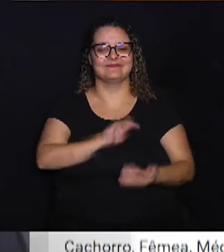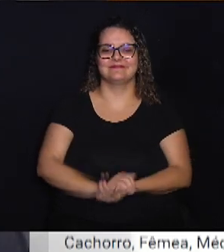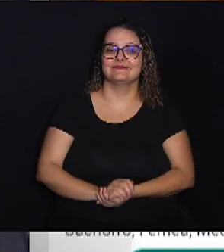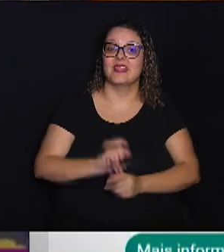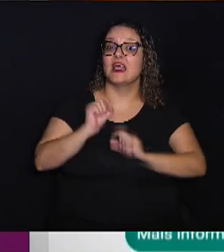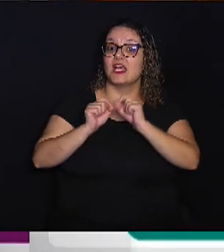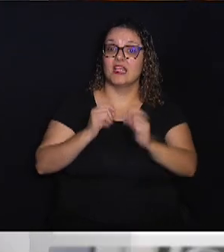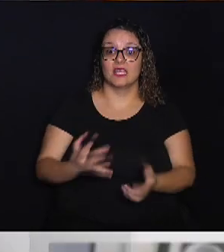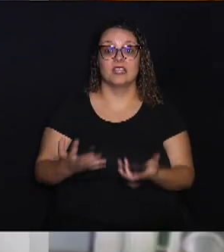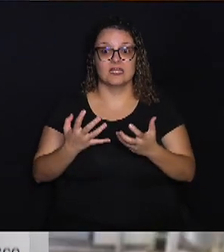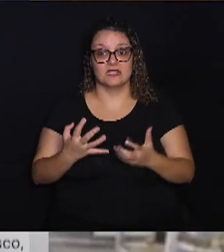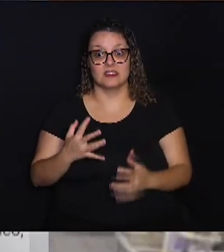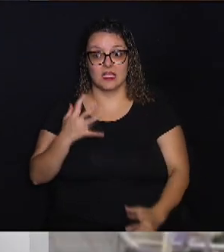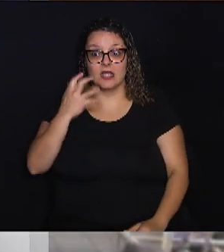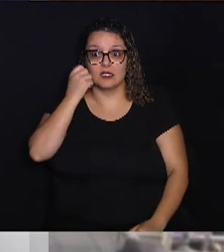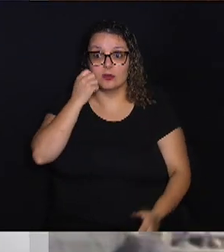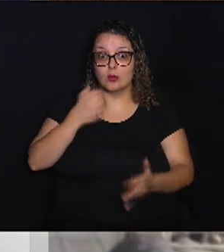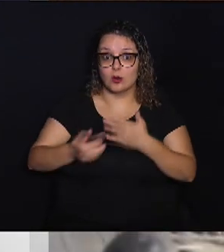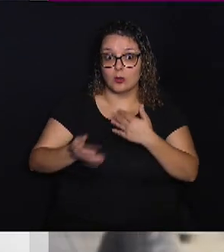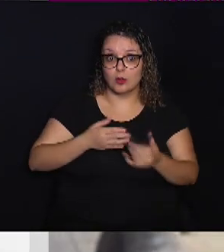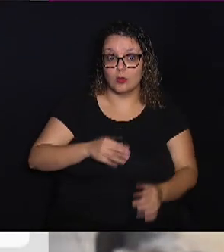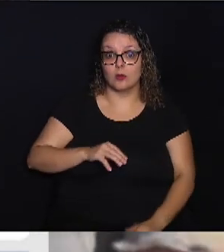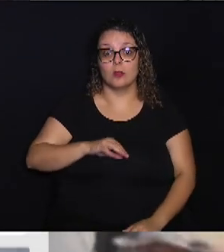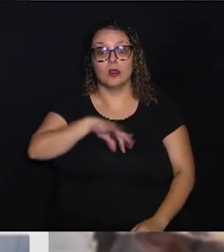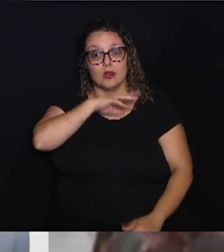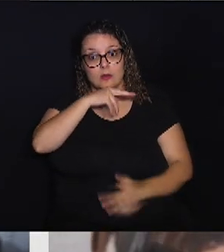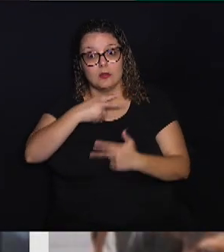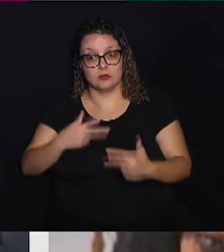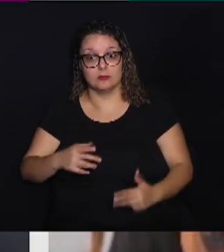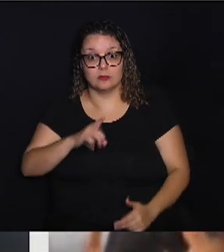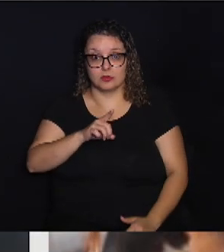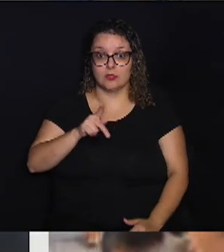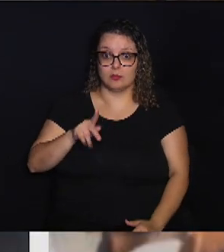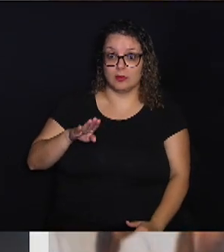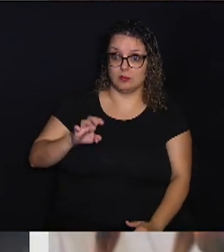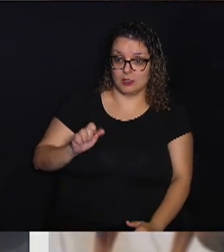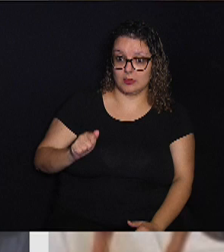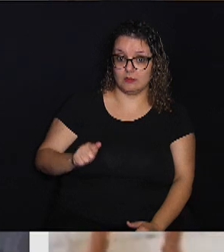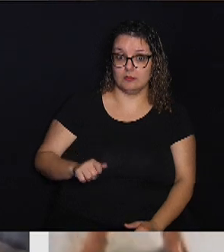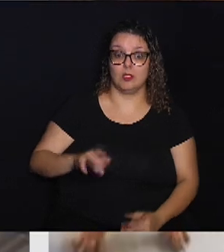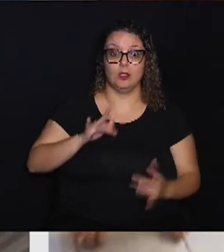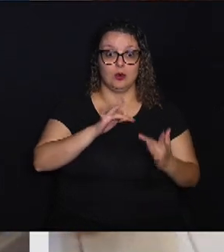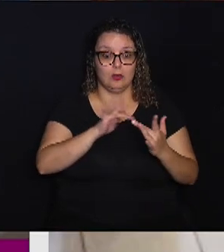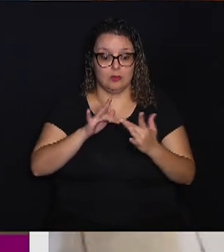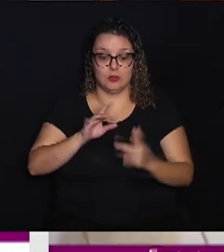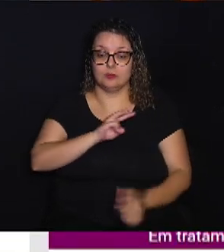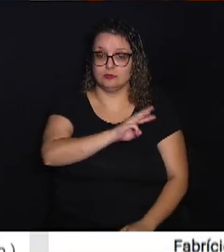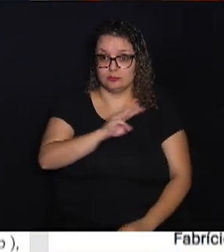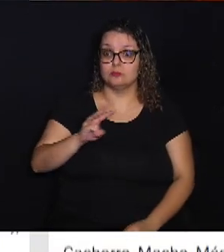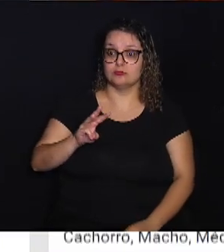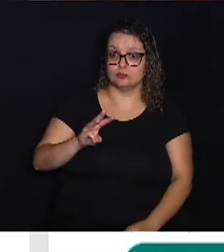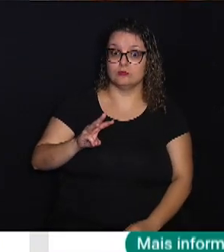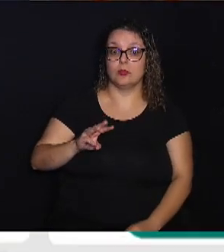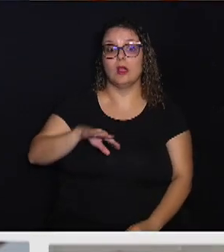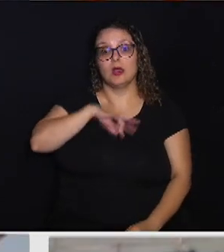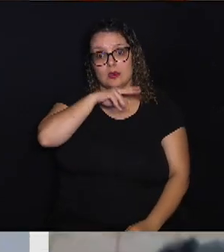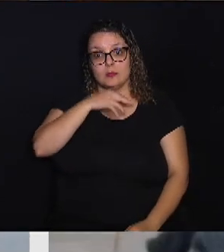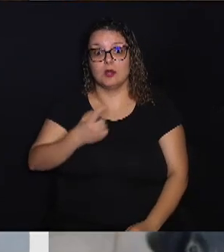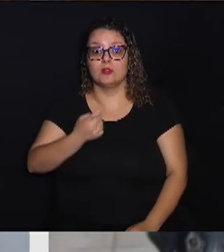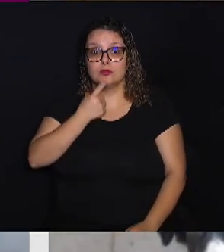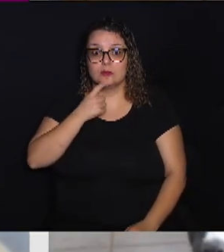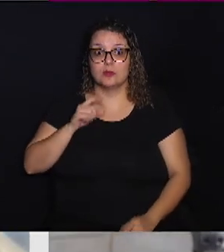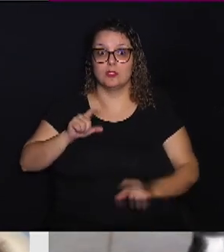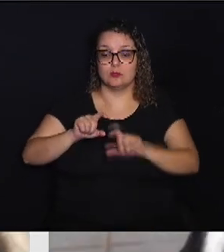quem quiser adotar qualquer animal do DPBEA, é só se conectar ao Portal Animal de Campinas, clicar no